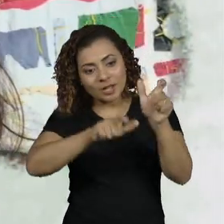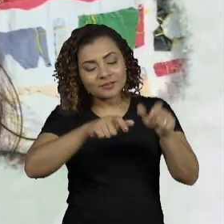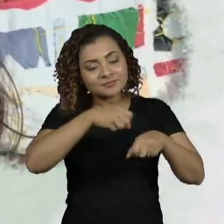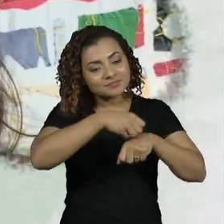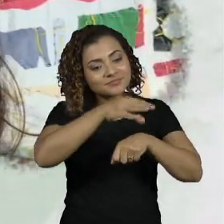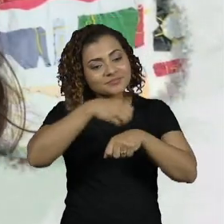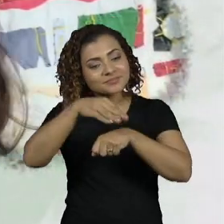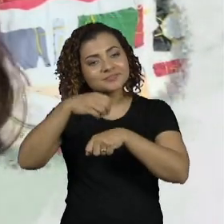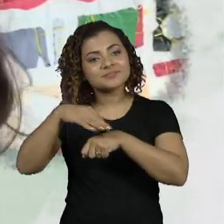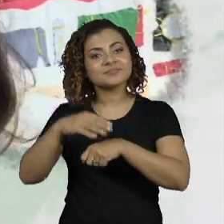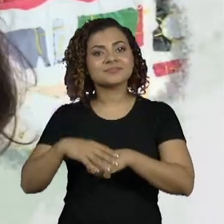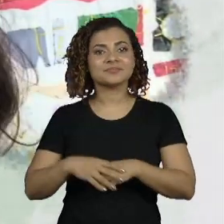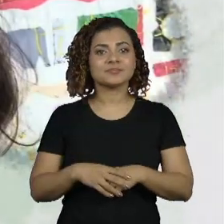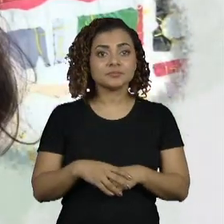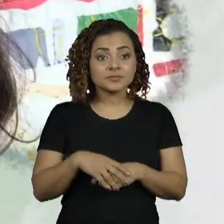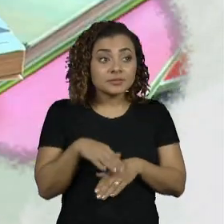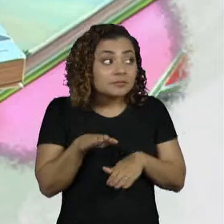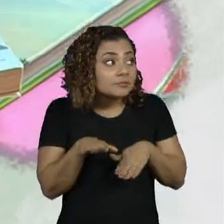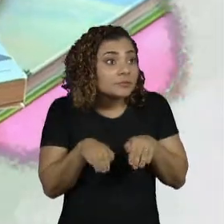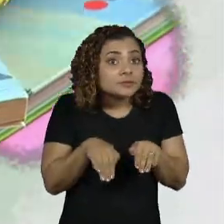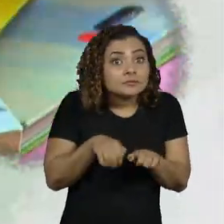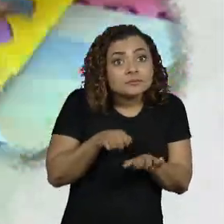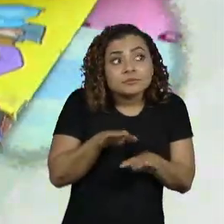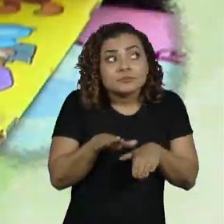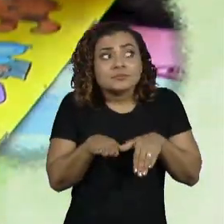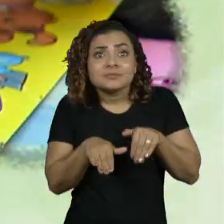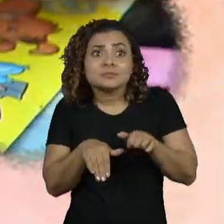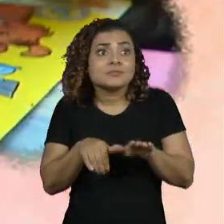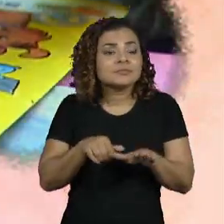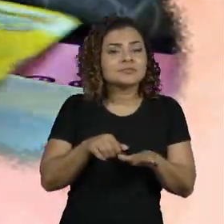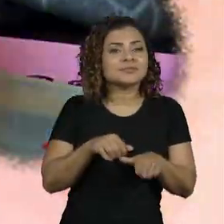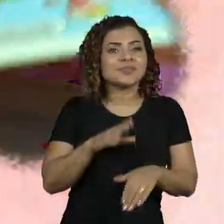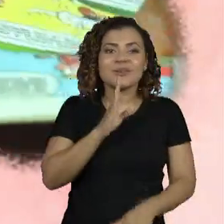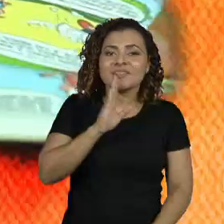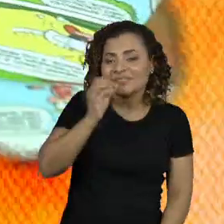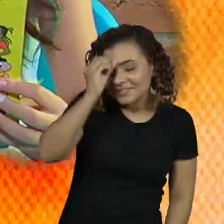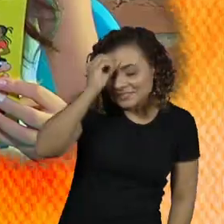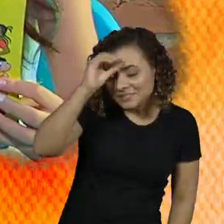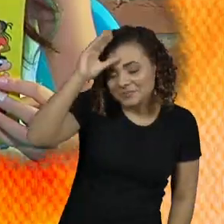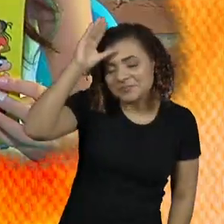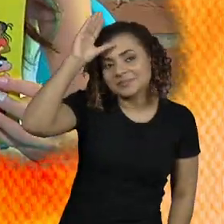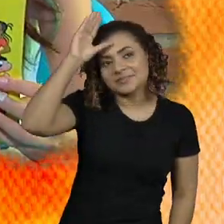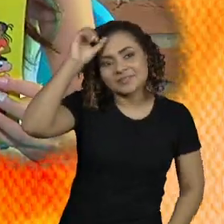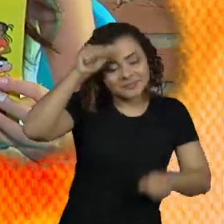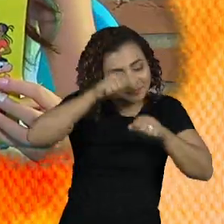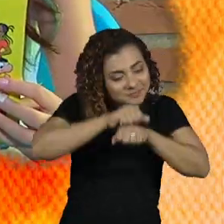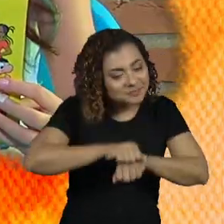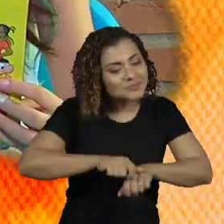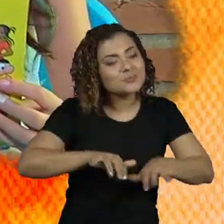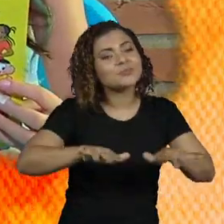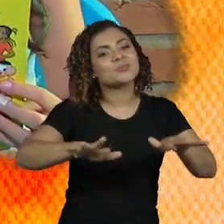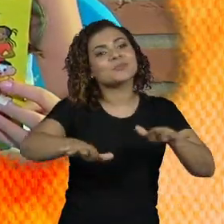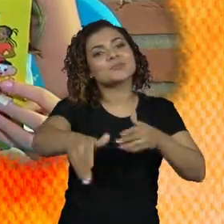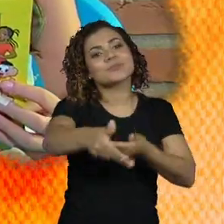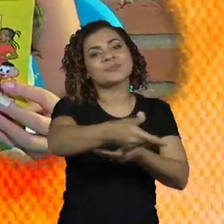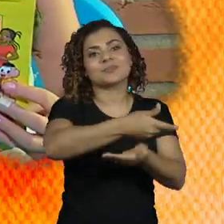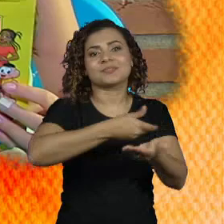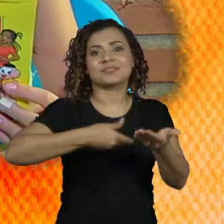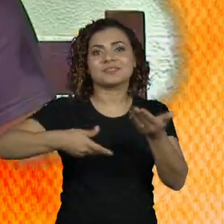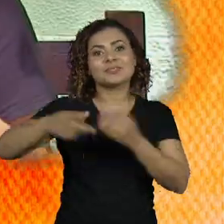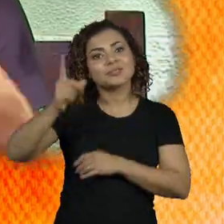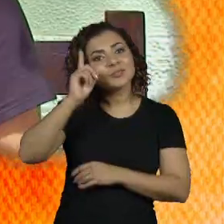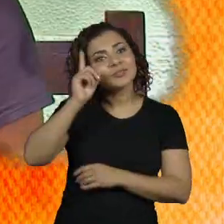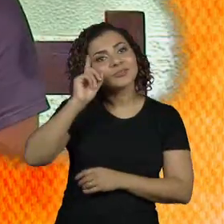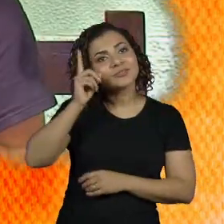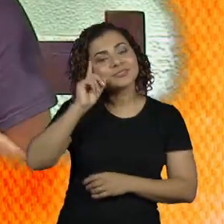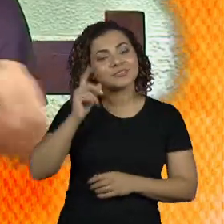de andar na ponta dos pés. Saberes que fluem serenamente, atrelados ao convívio diário.